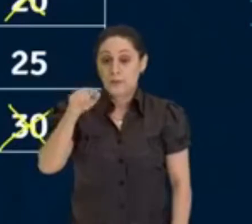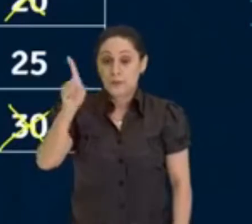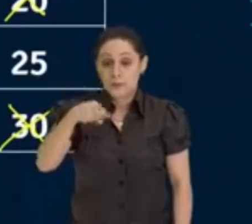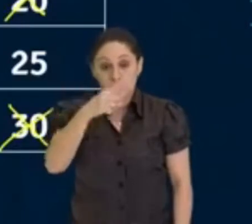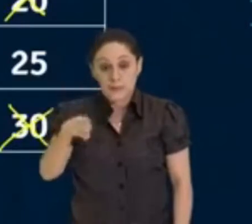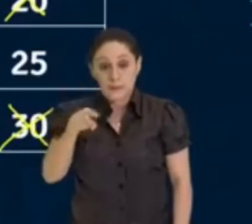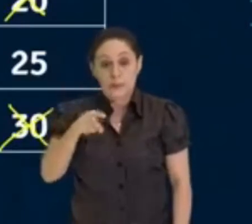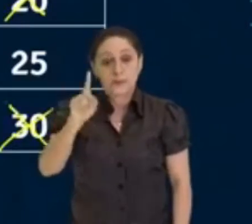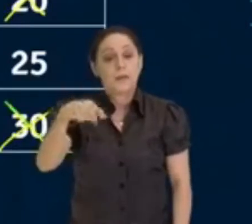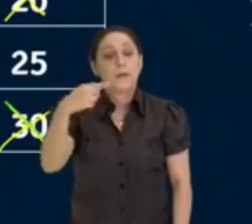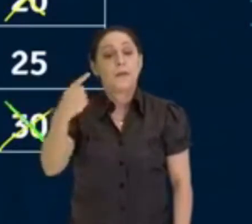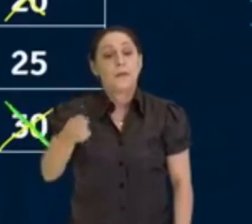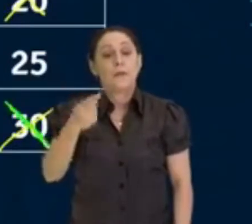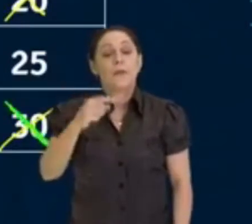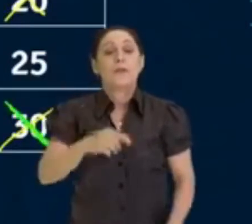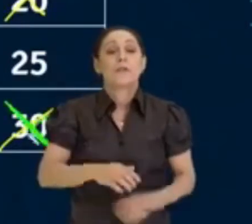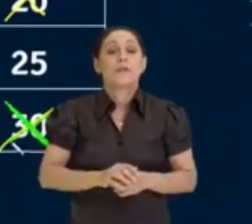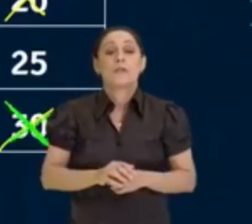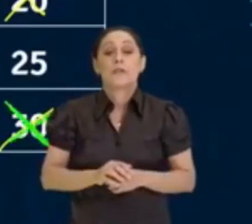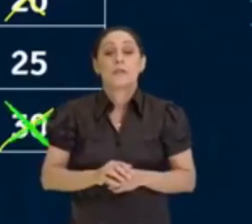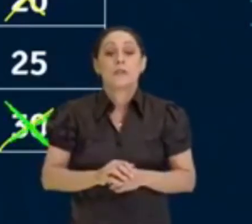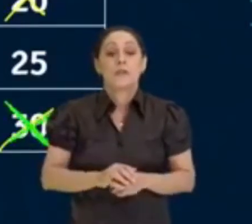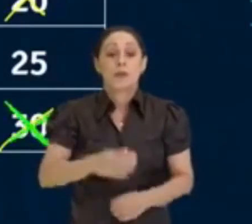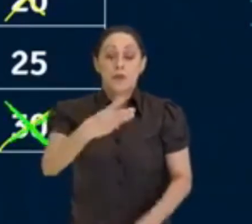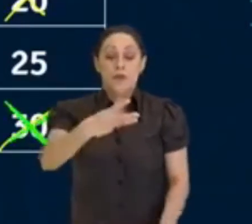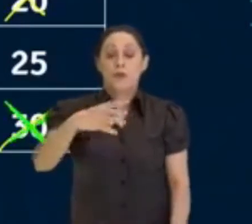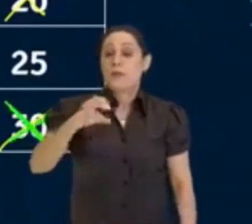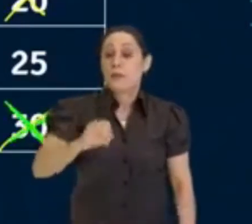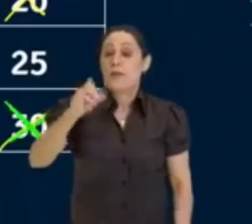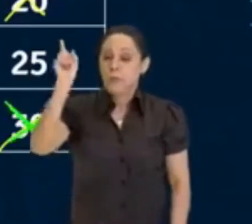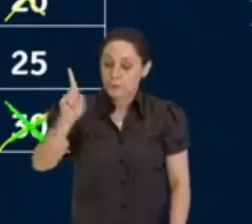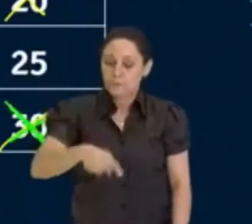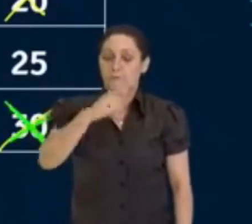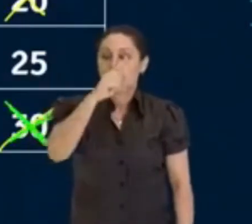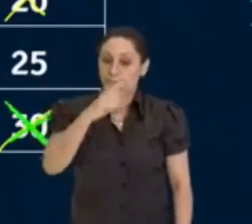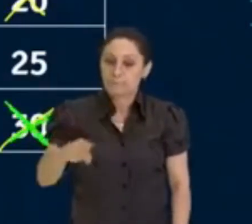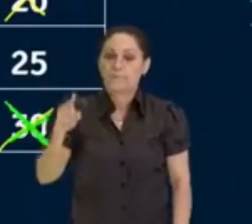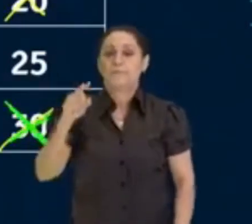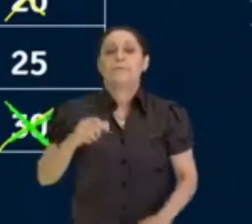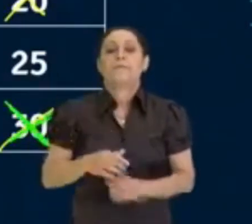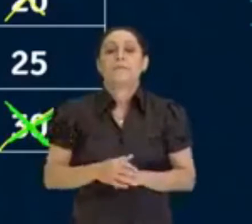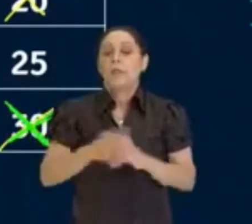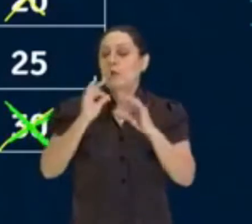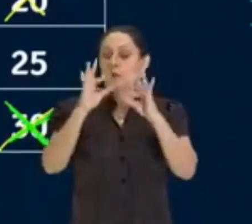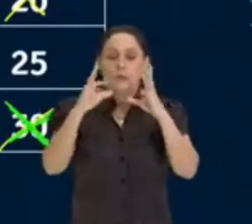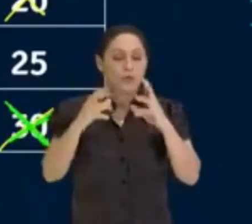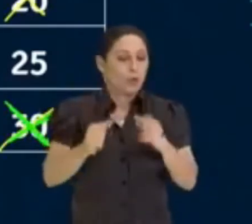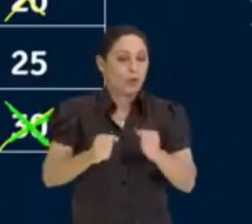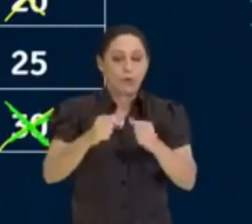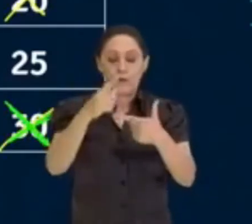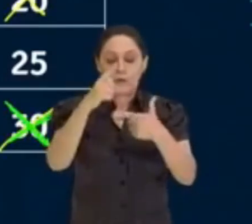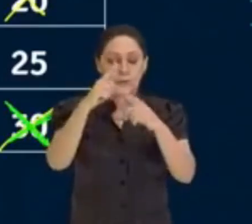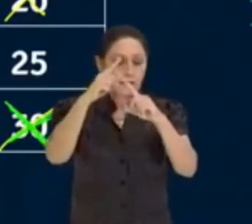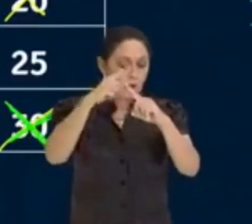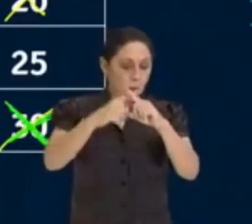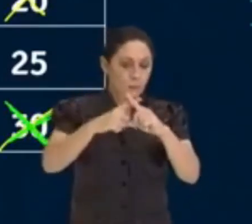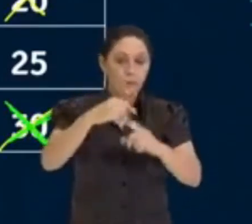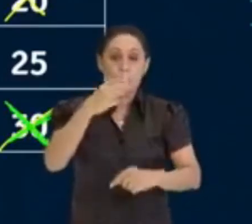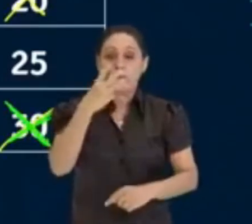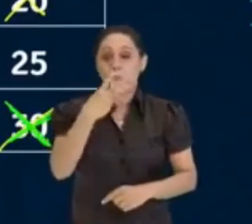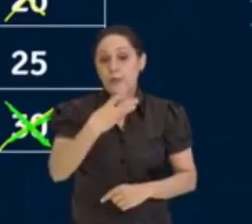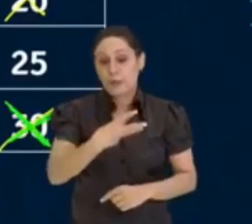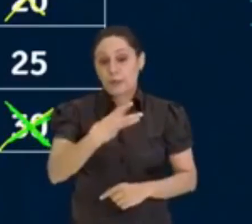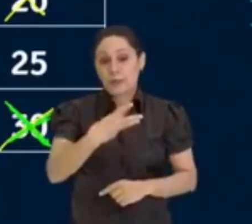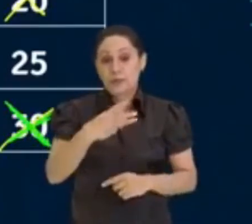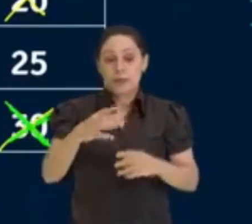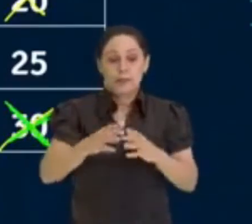depois do 27, múltiplo de 3, eu tenho 30. Então, exclui aí todos os que são múltiplos de 3, né? Então, a está